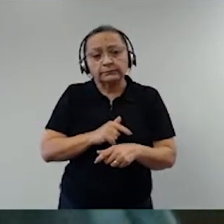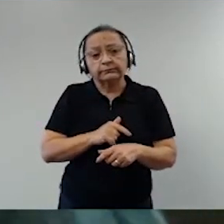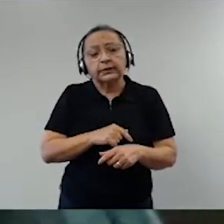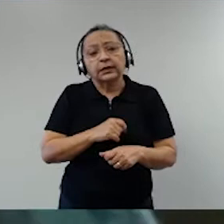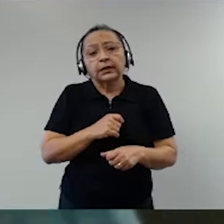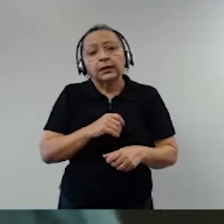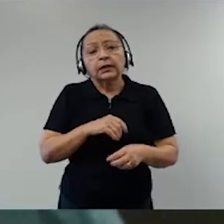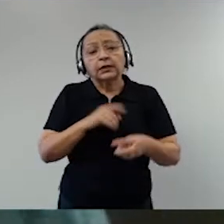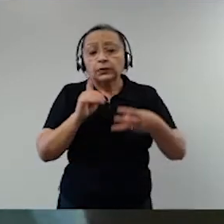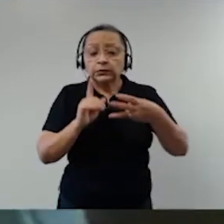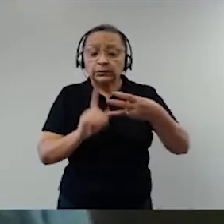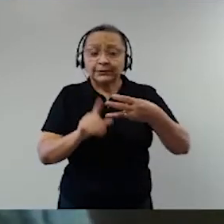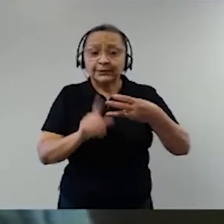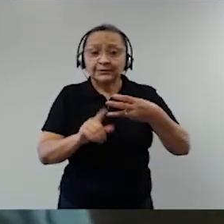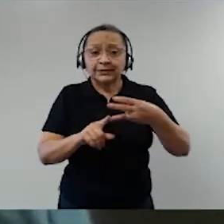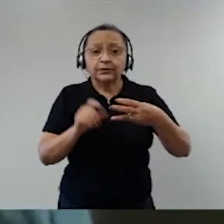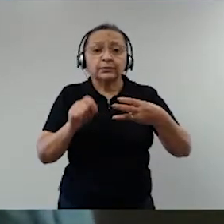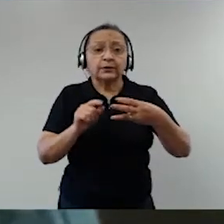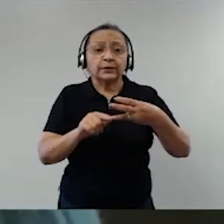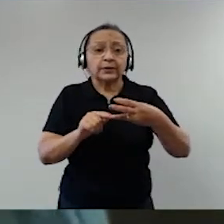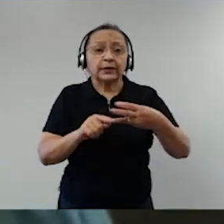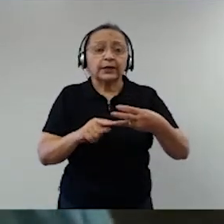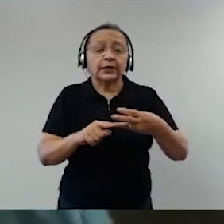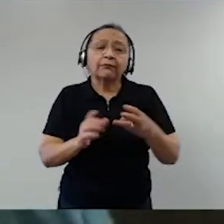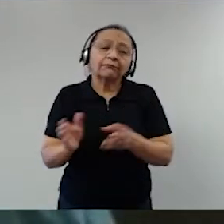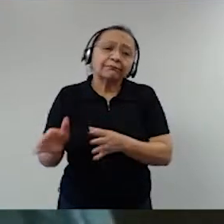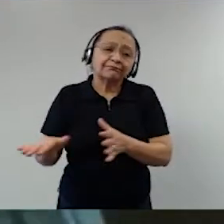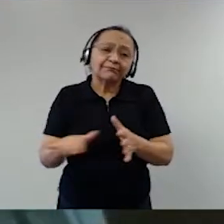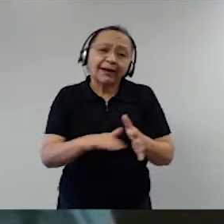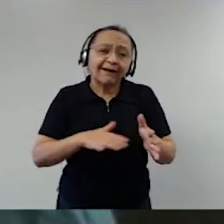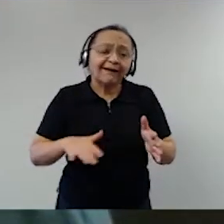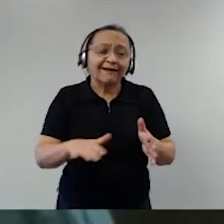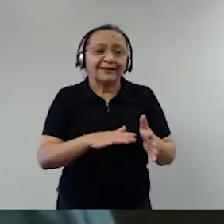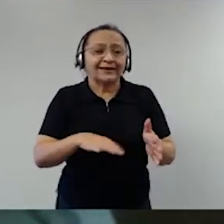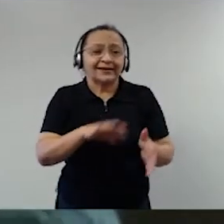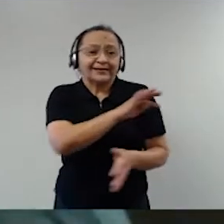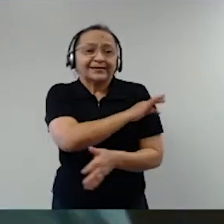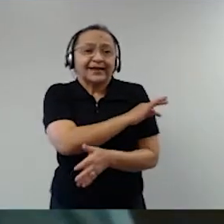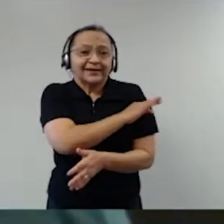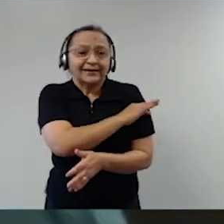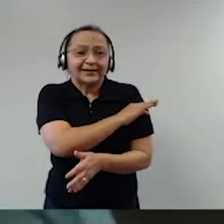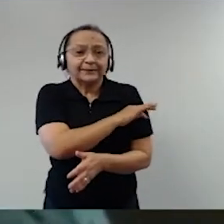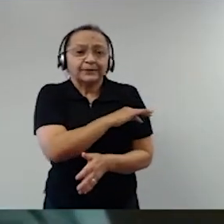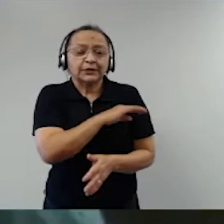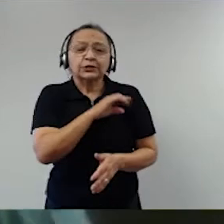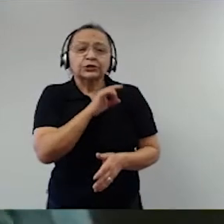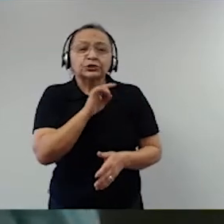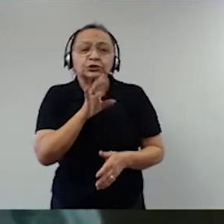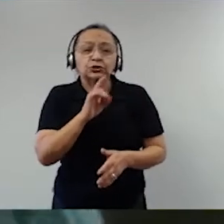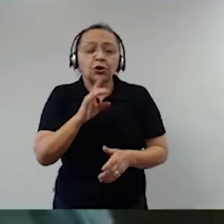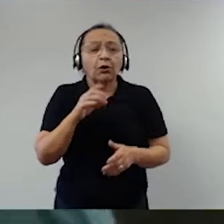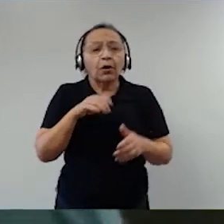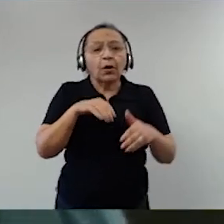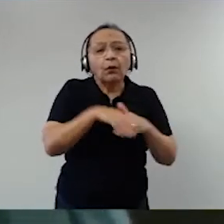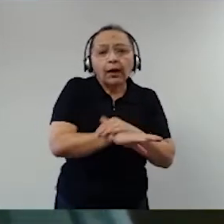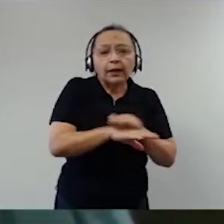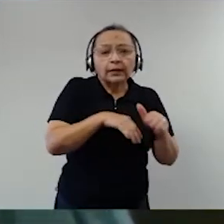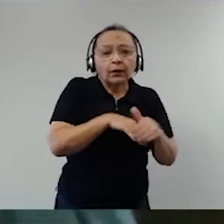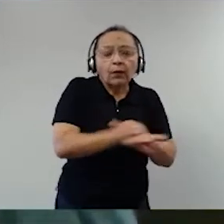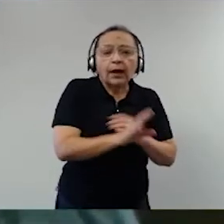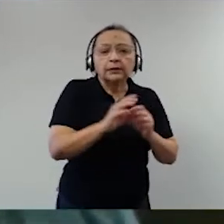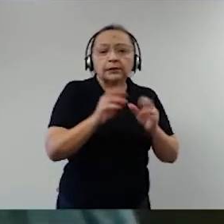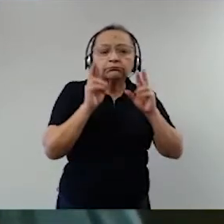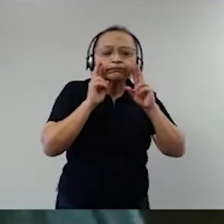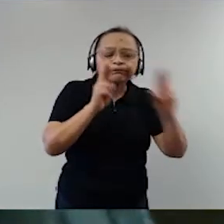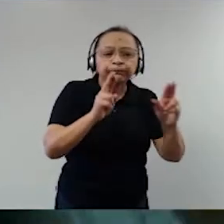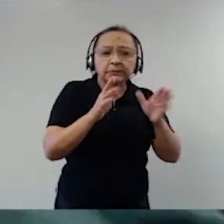E o terceiro poder, o poder técnico, é um poder de apenas guardar a Constituição